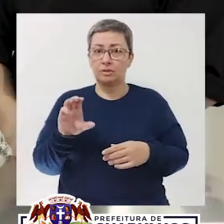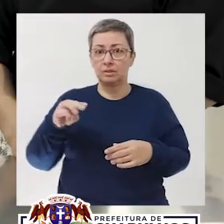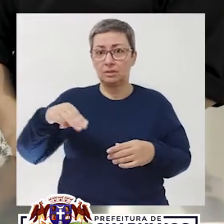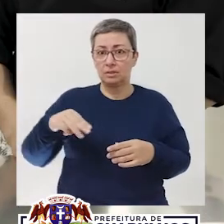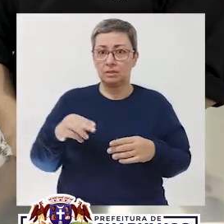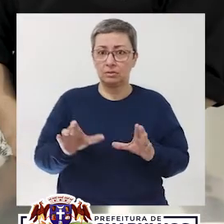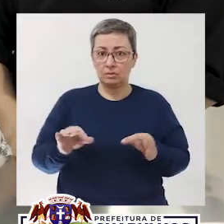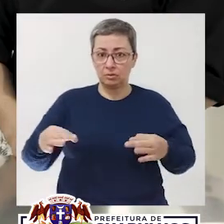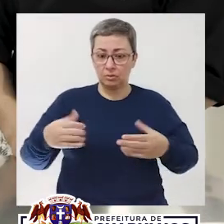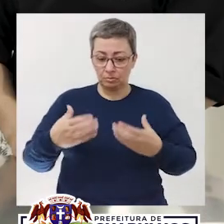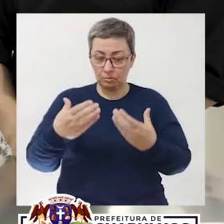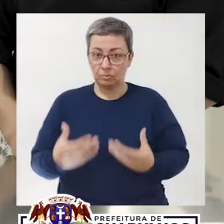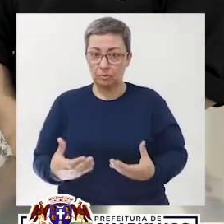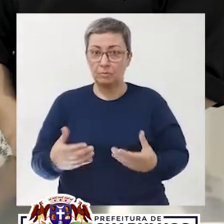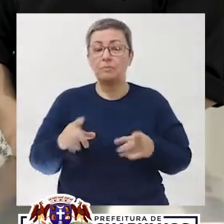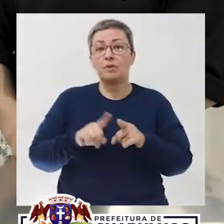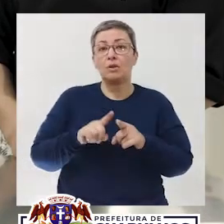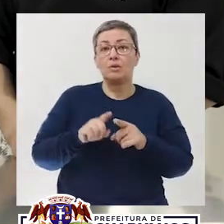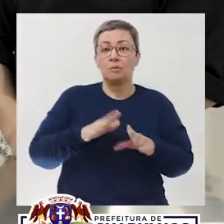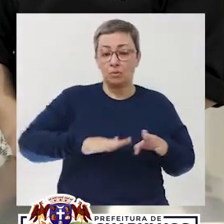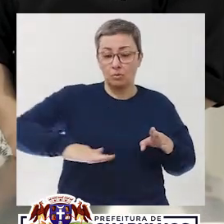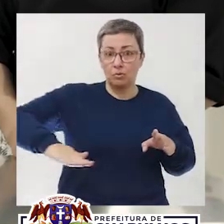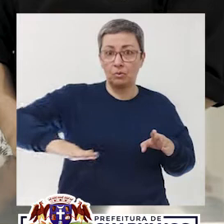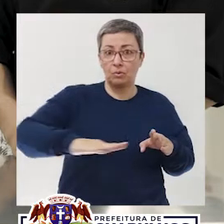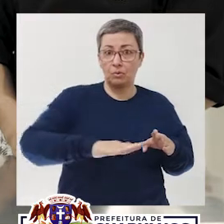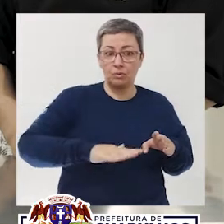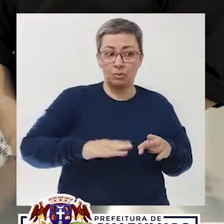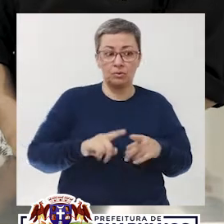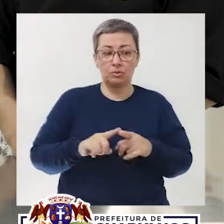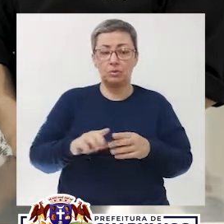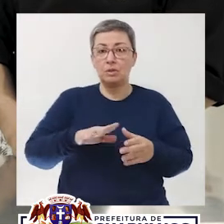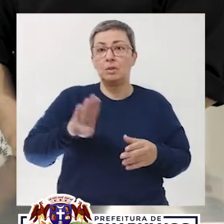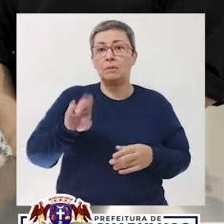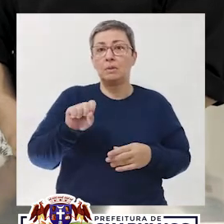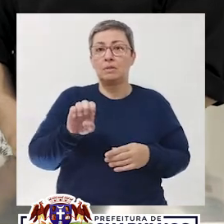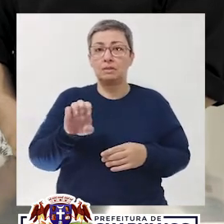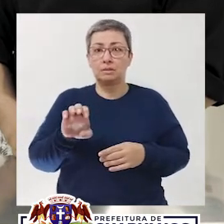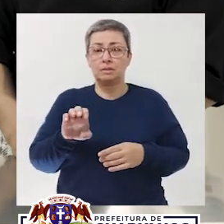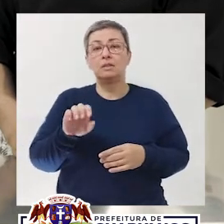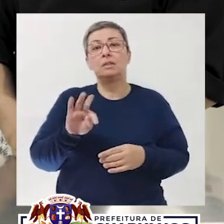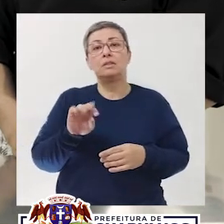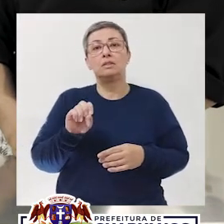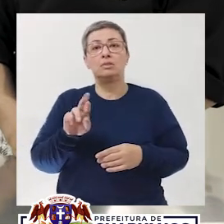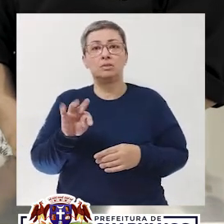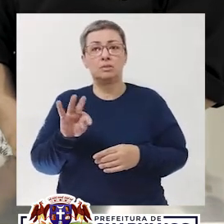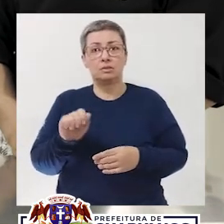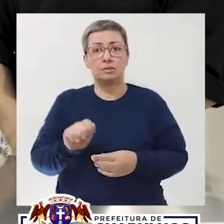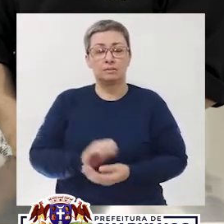20, fundo removível. Vamos fazer o fundo, a base da nossa torta.